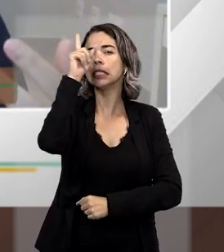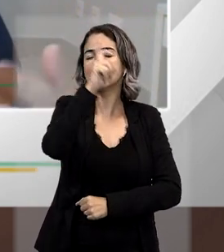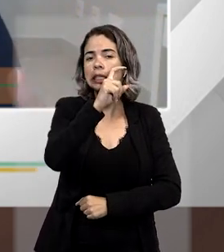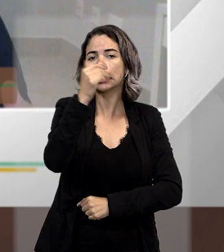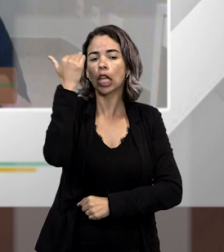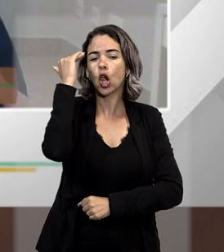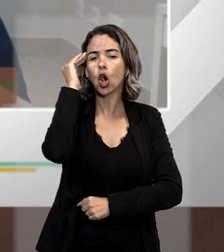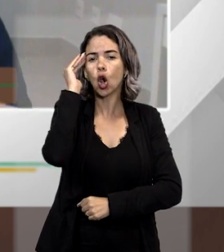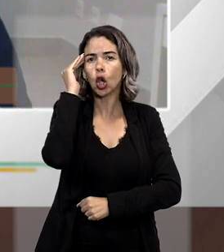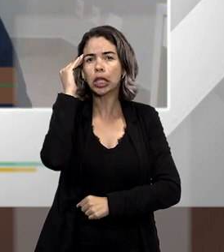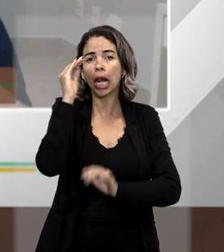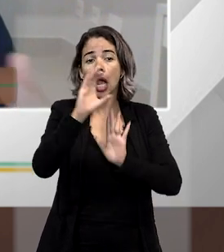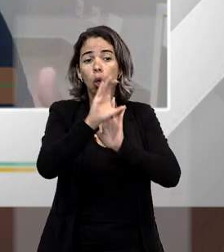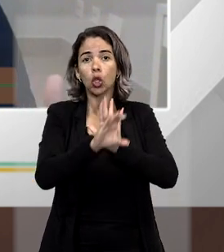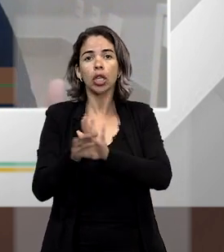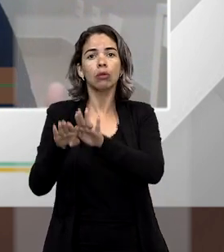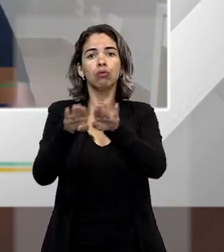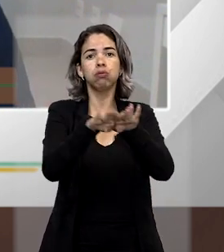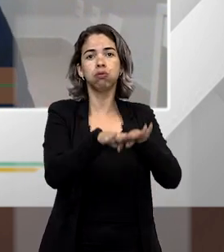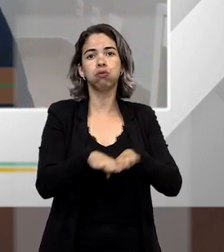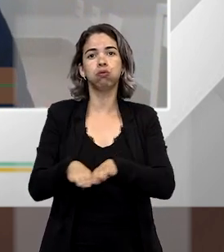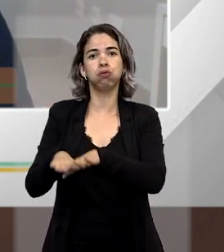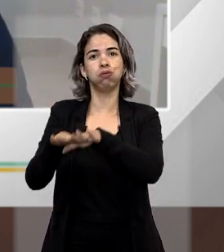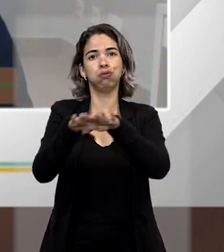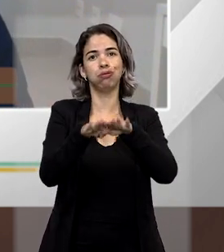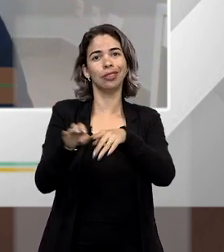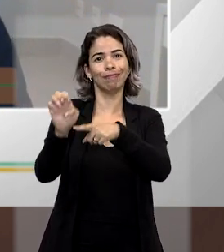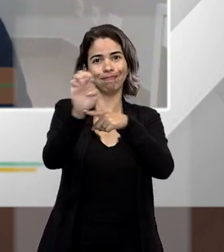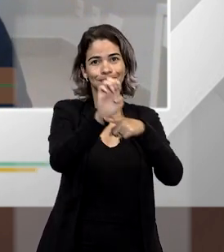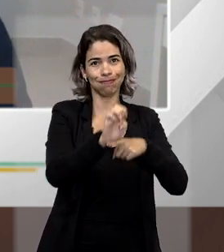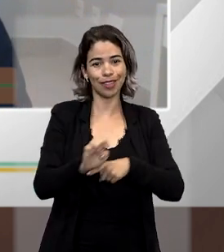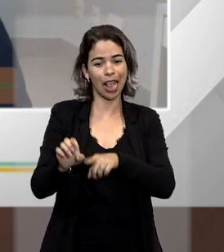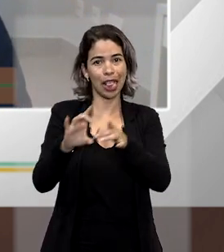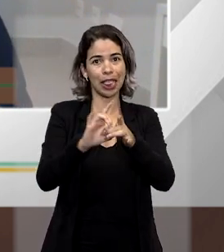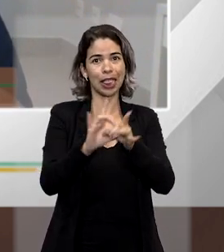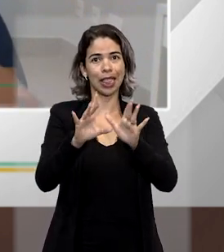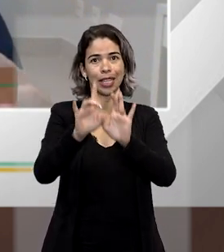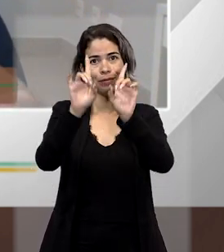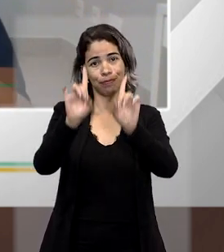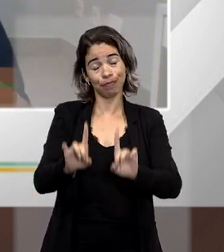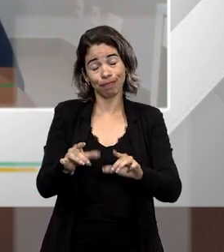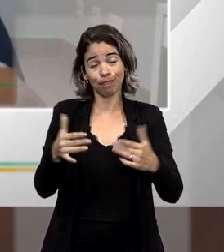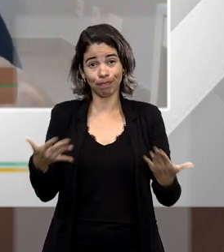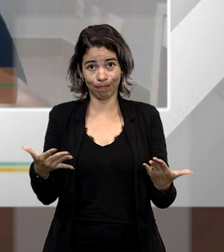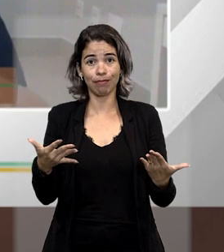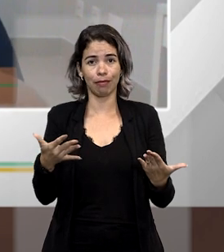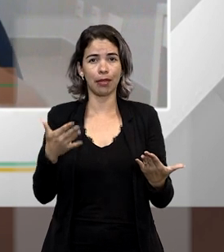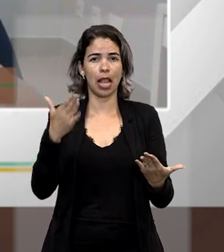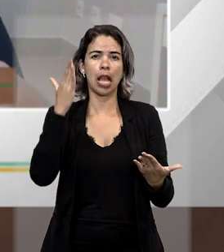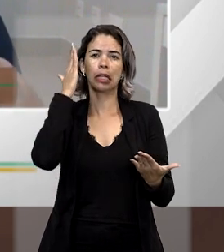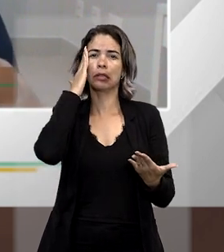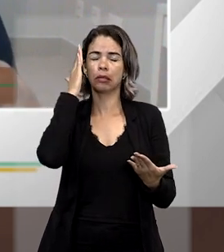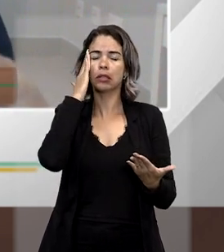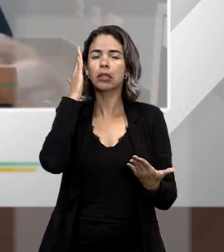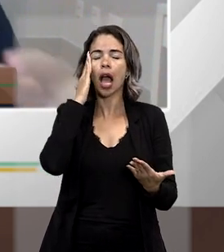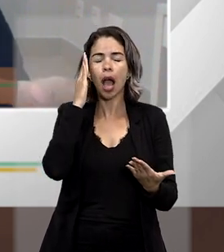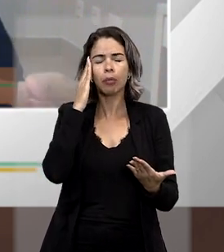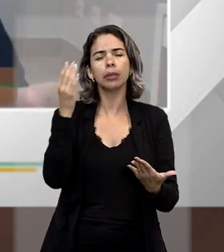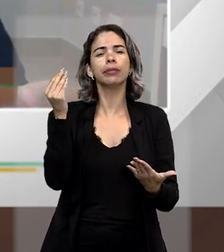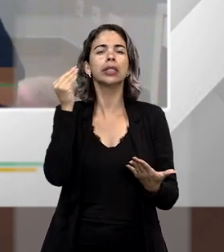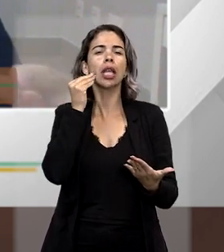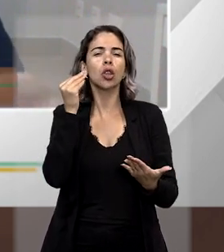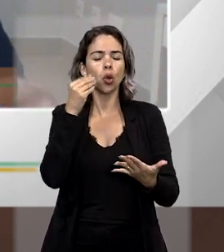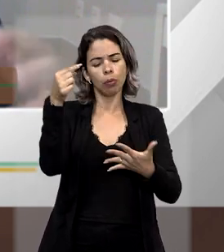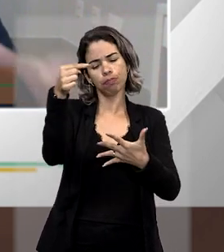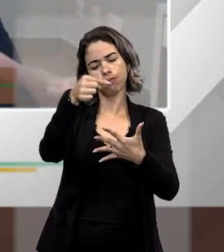identificar um conceito unívoco do que seja Estado Democrático de Direito. O legislador meio que tentou ali, né, Ricardo, elencar